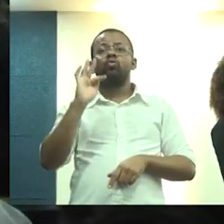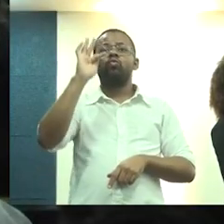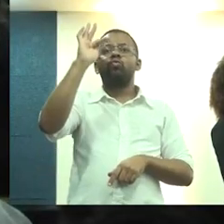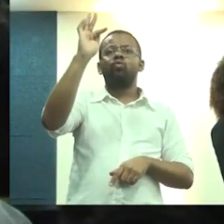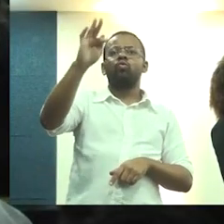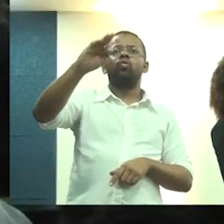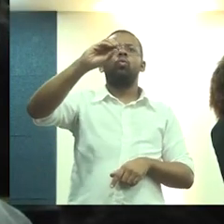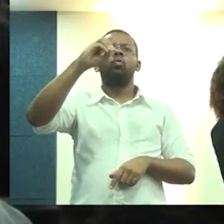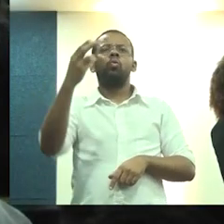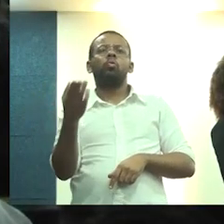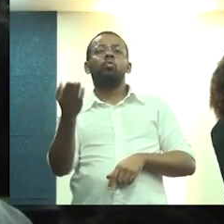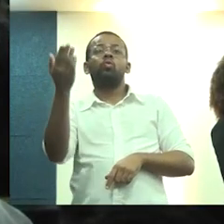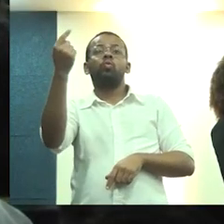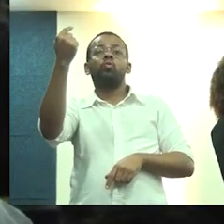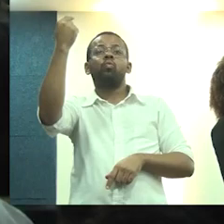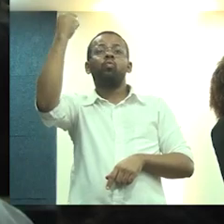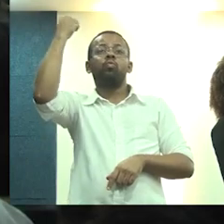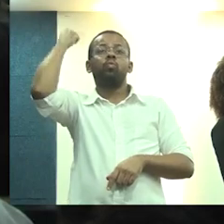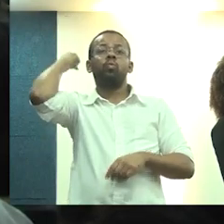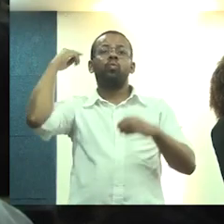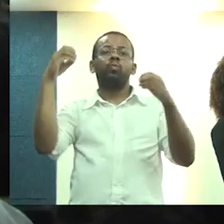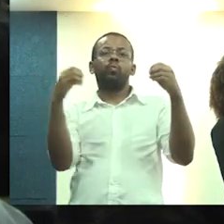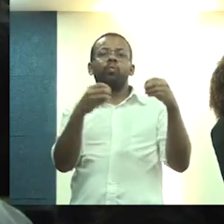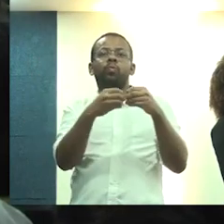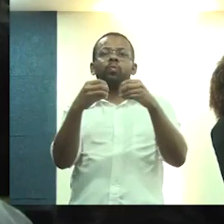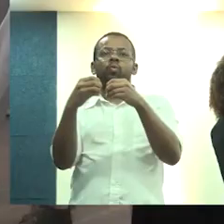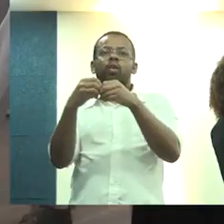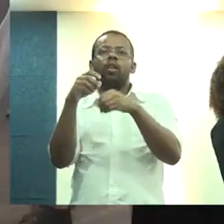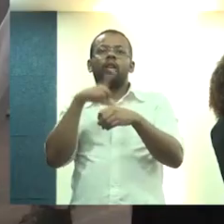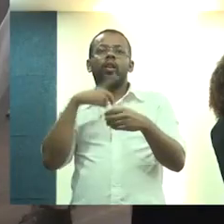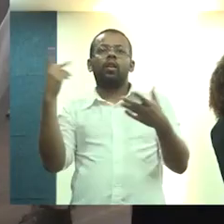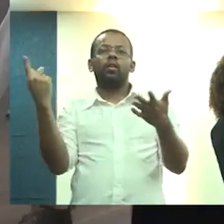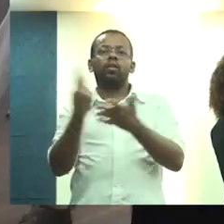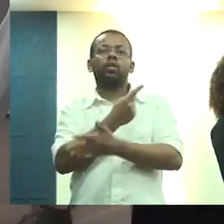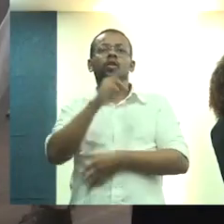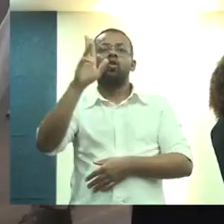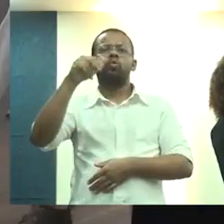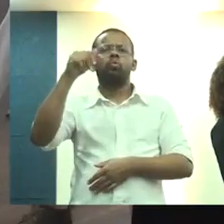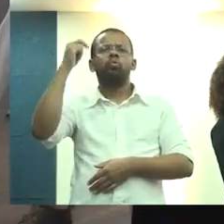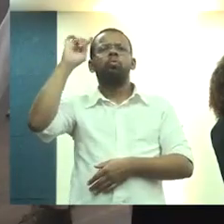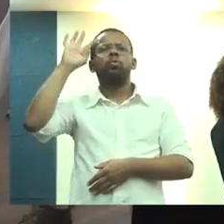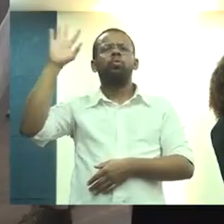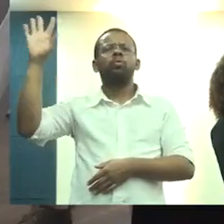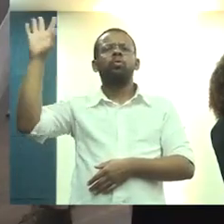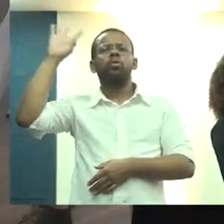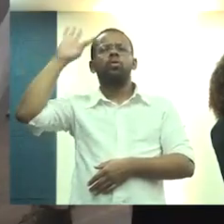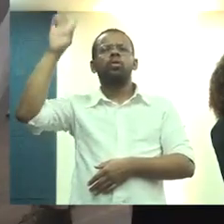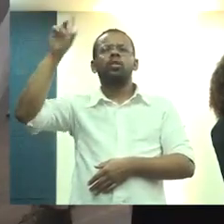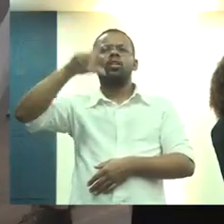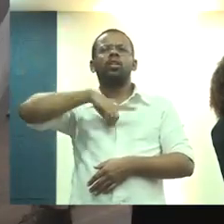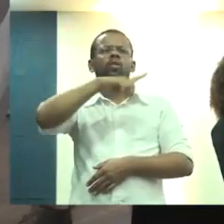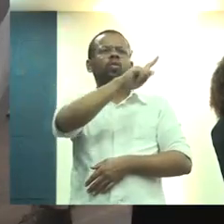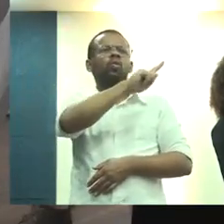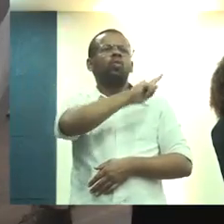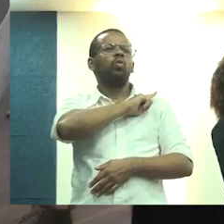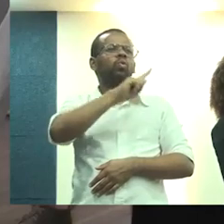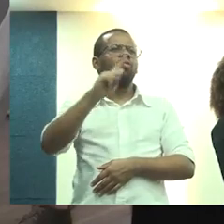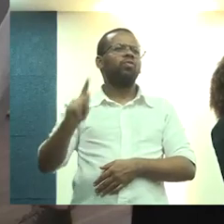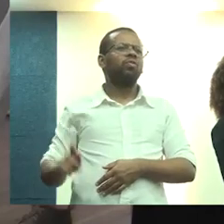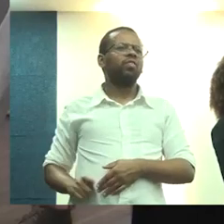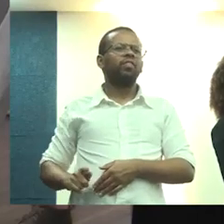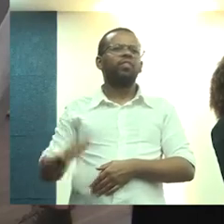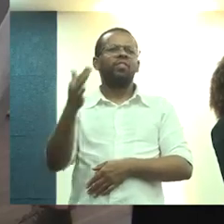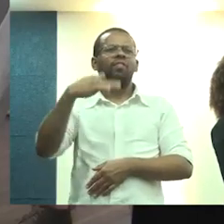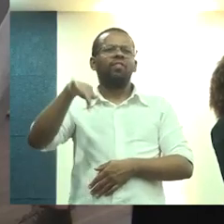num passado muito próximo, estão acontecendo. A gente talvez nunca imaginou que a gente tivesse no governo federal uma secretaria de